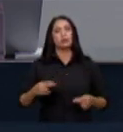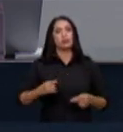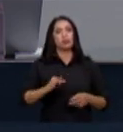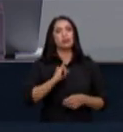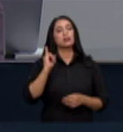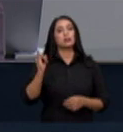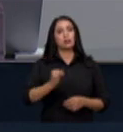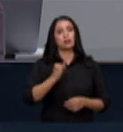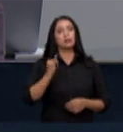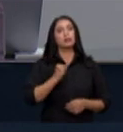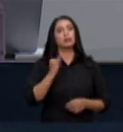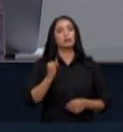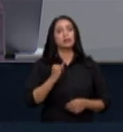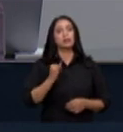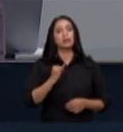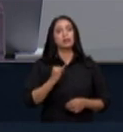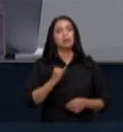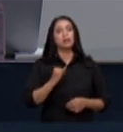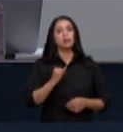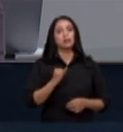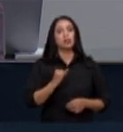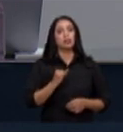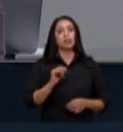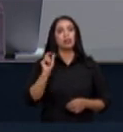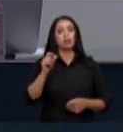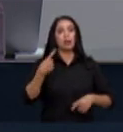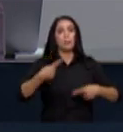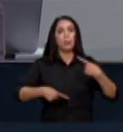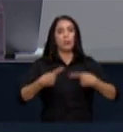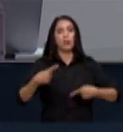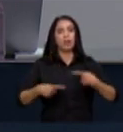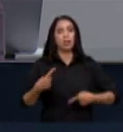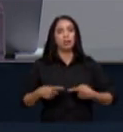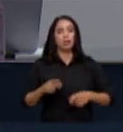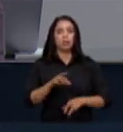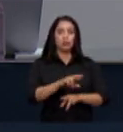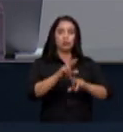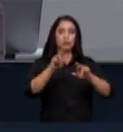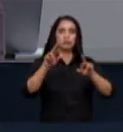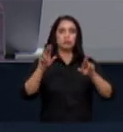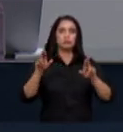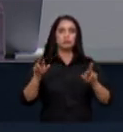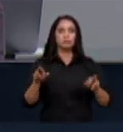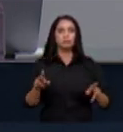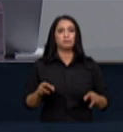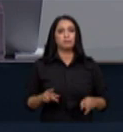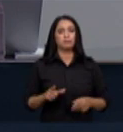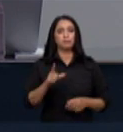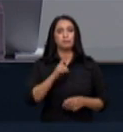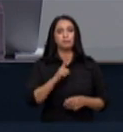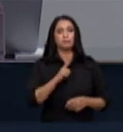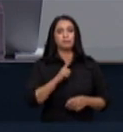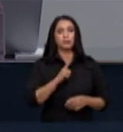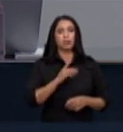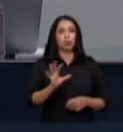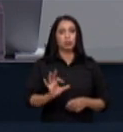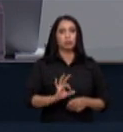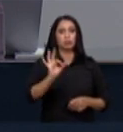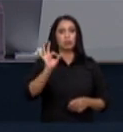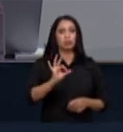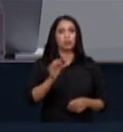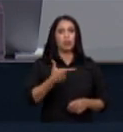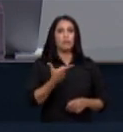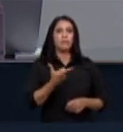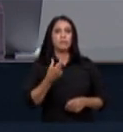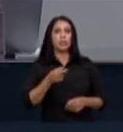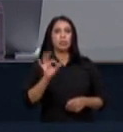incontestável a despeito de políticas equivocadas e omissões diversas terem levado a um percentual próximo